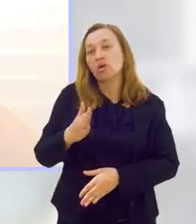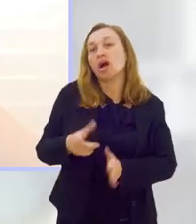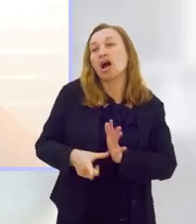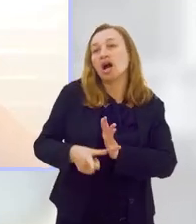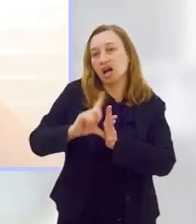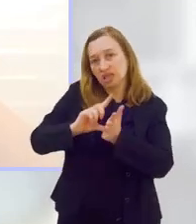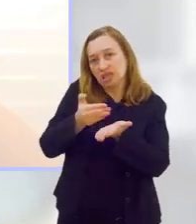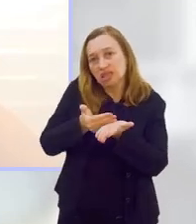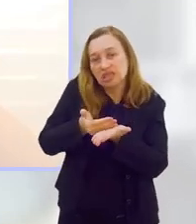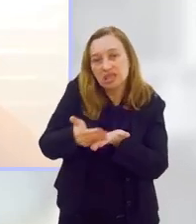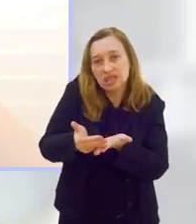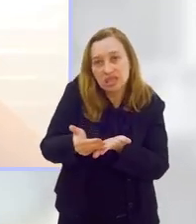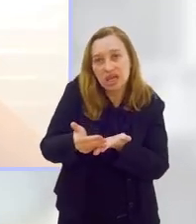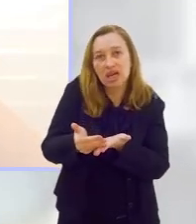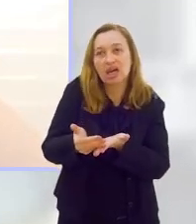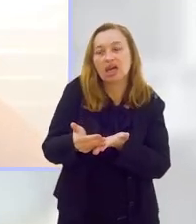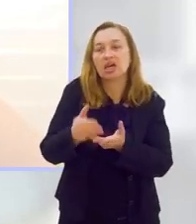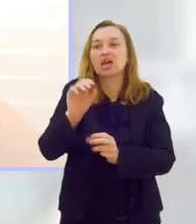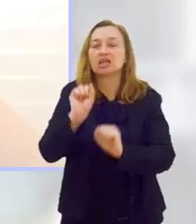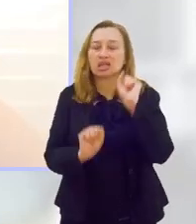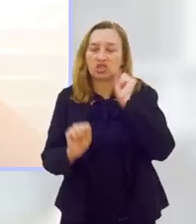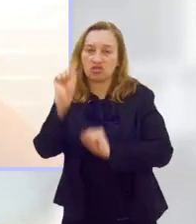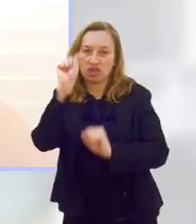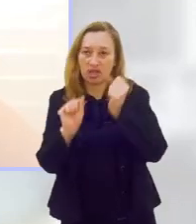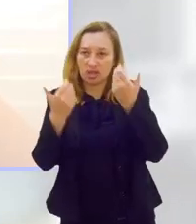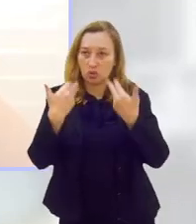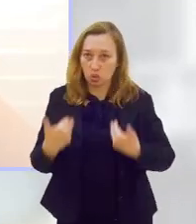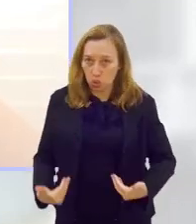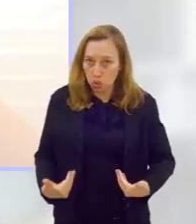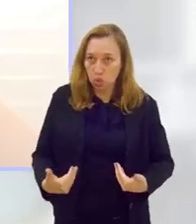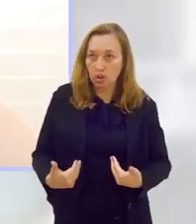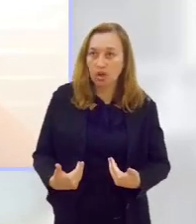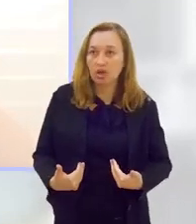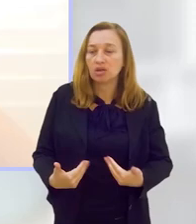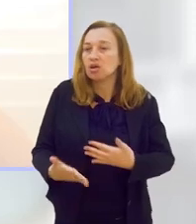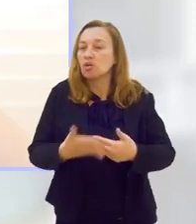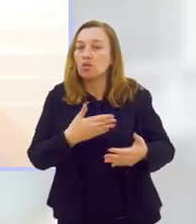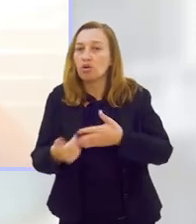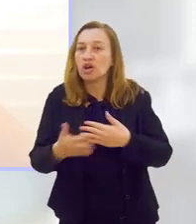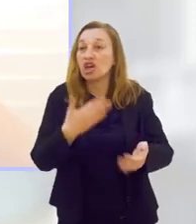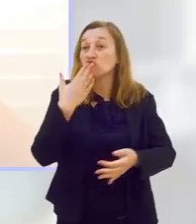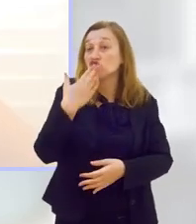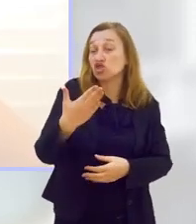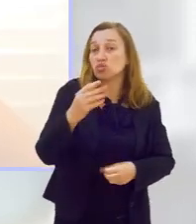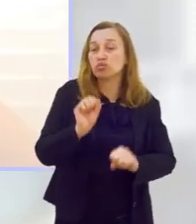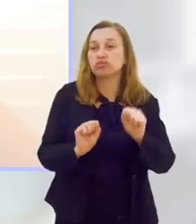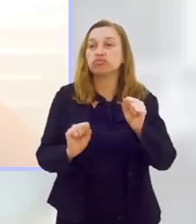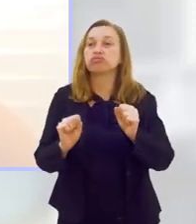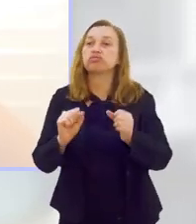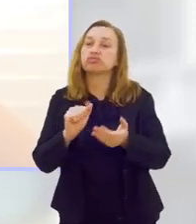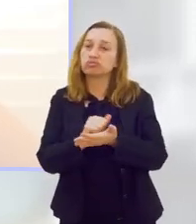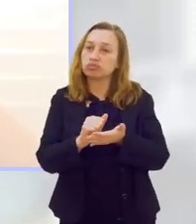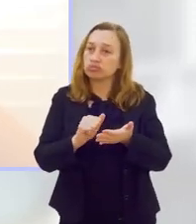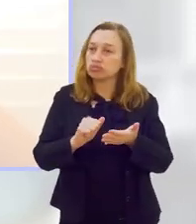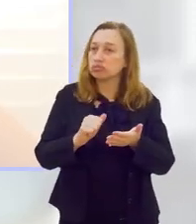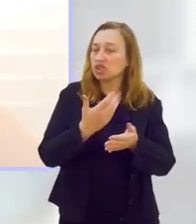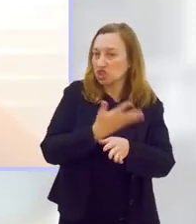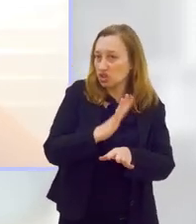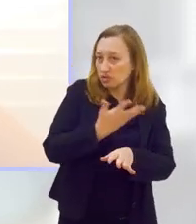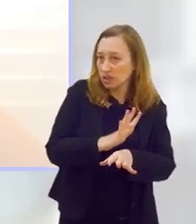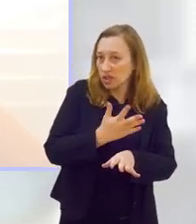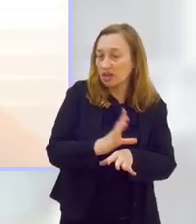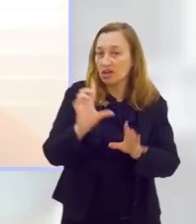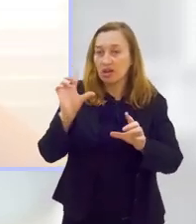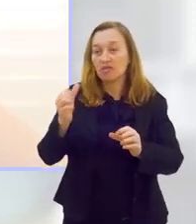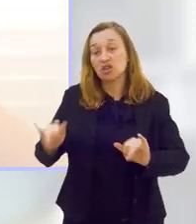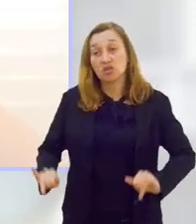físicas, qualquer tipo de exercício físico, elas irão sofrer muito menos com esses sintomas da menopausa.